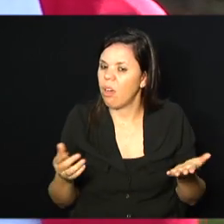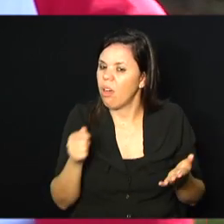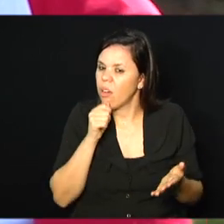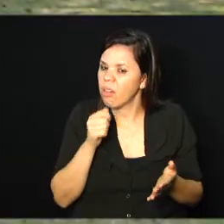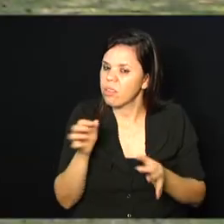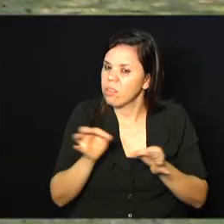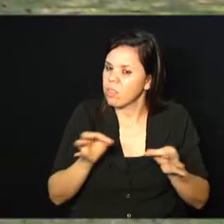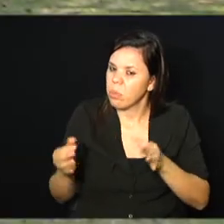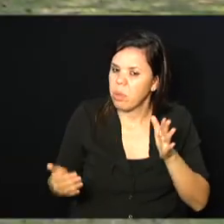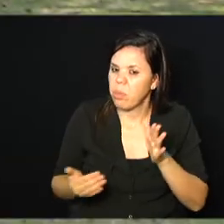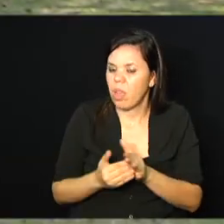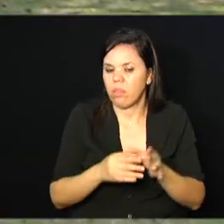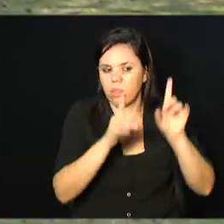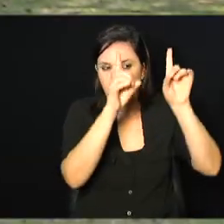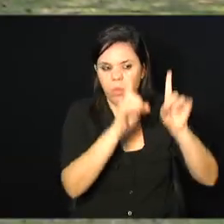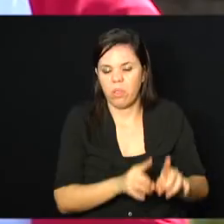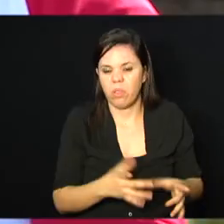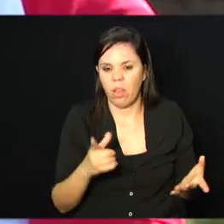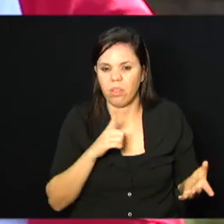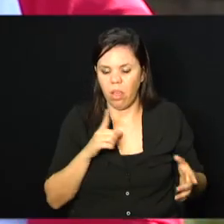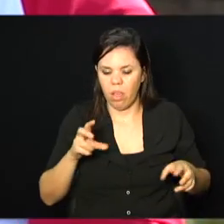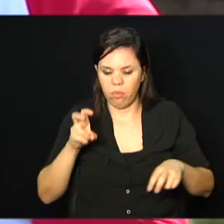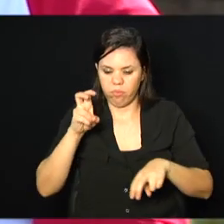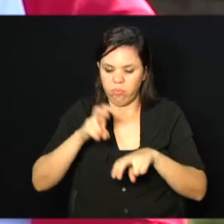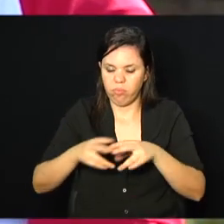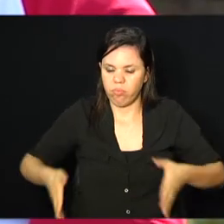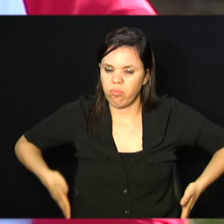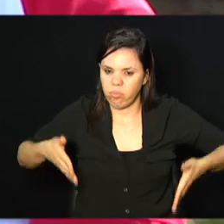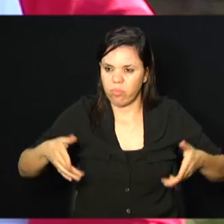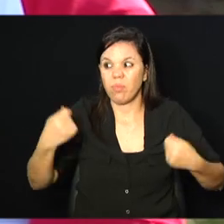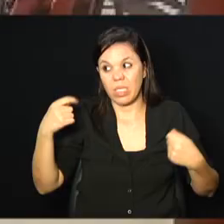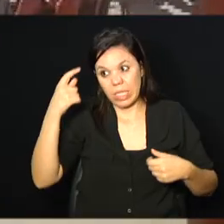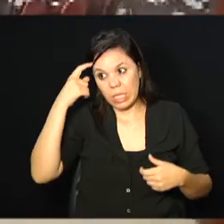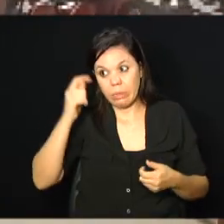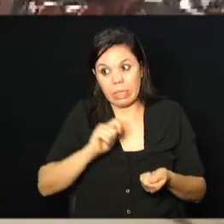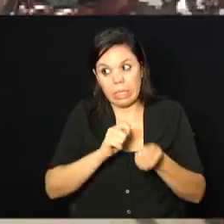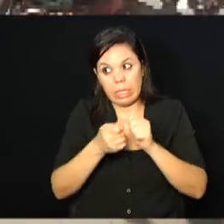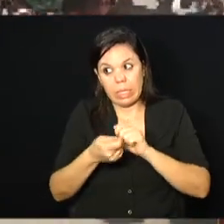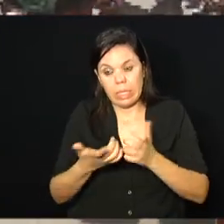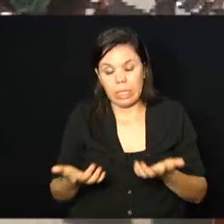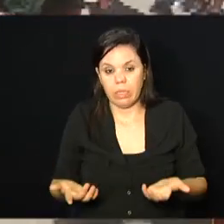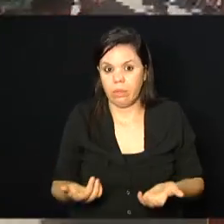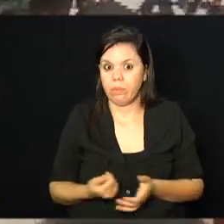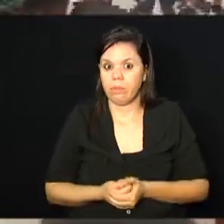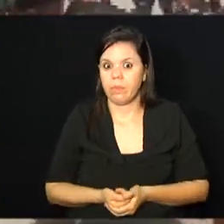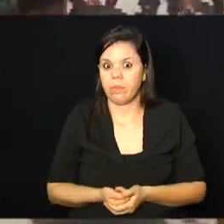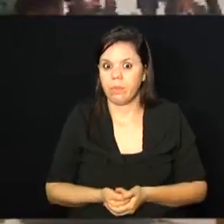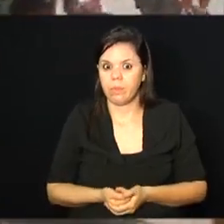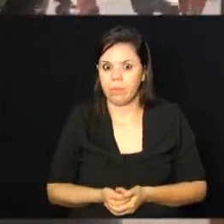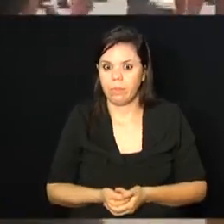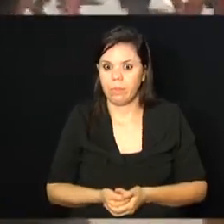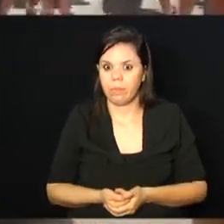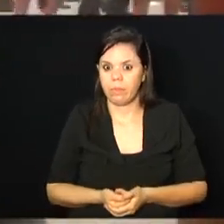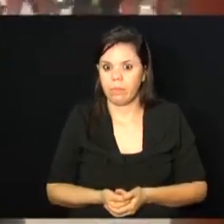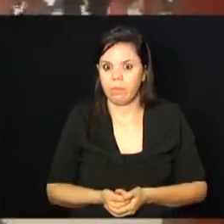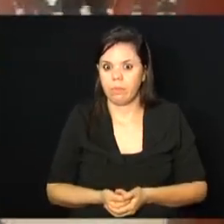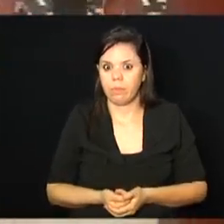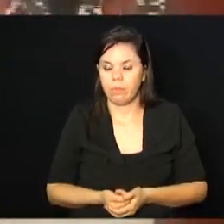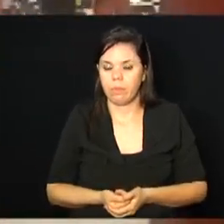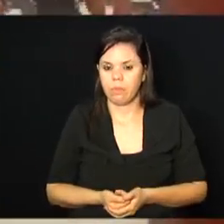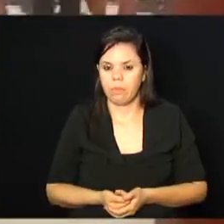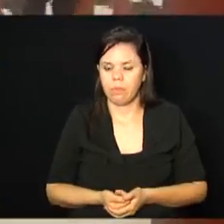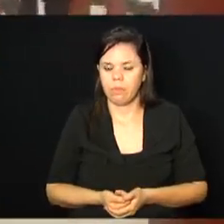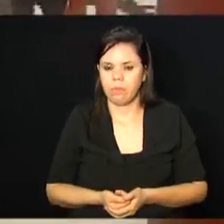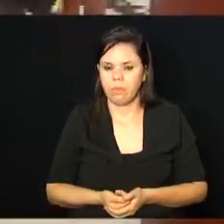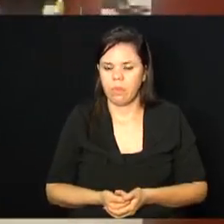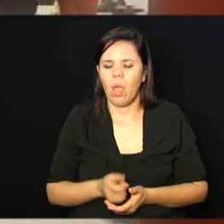é cadeirante. Deveria ser pensado isso também, né? sim. Uma palavra que está bastante comum